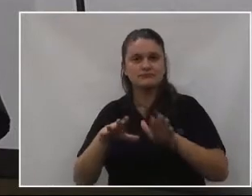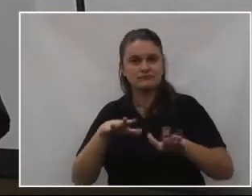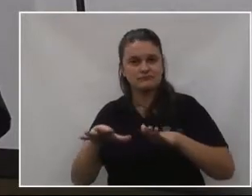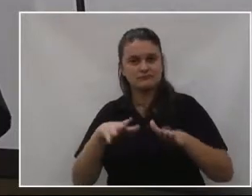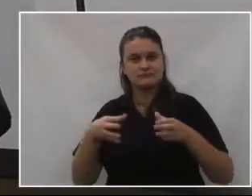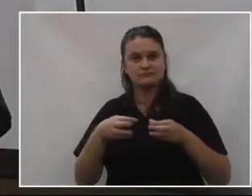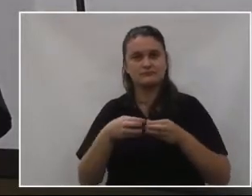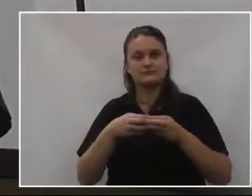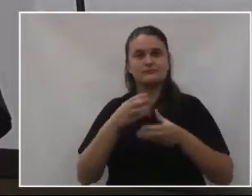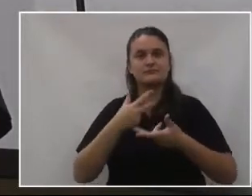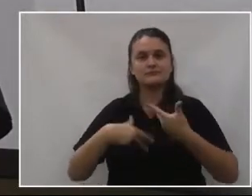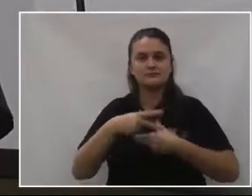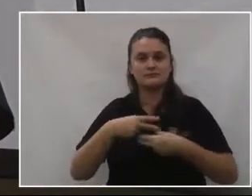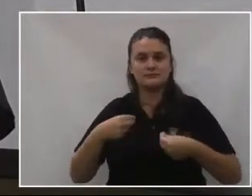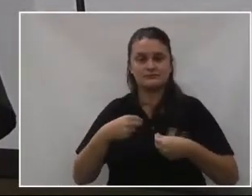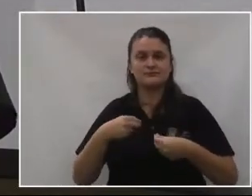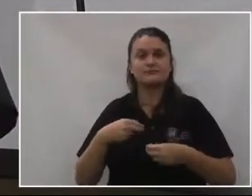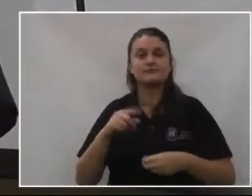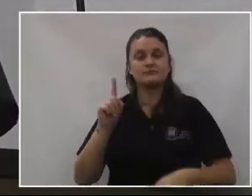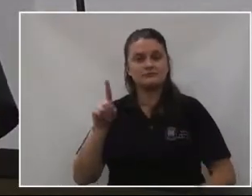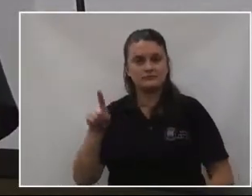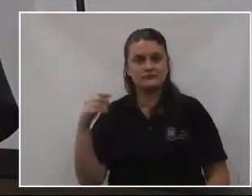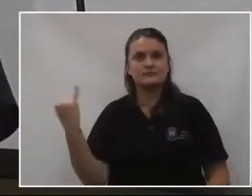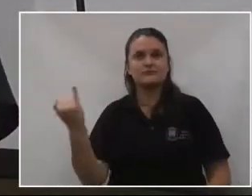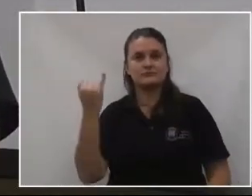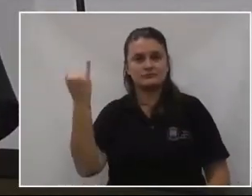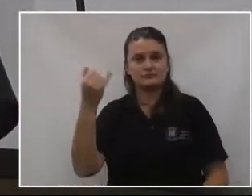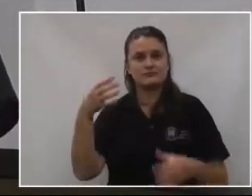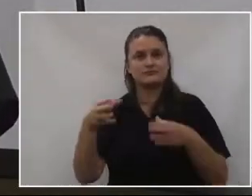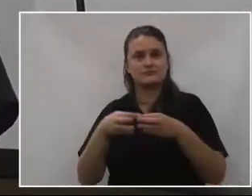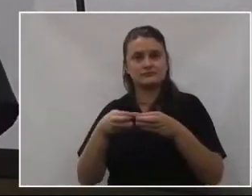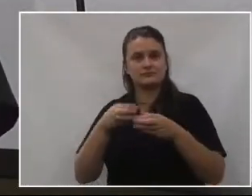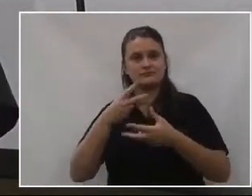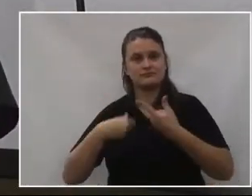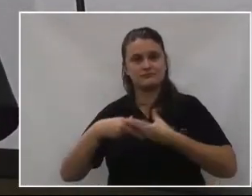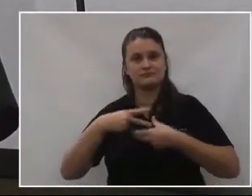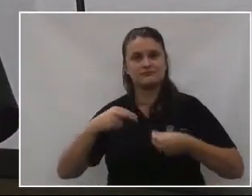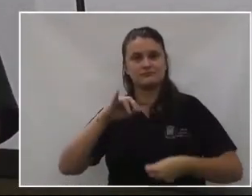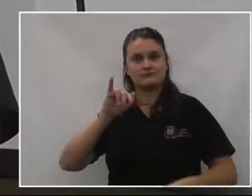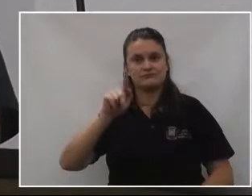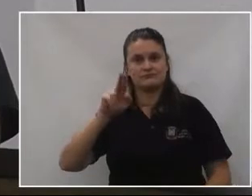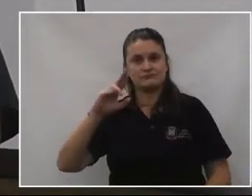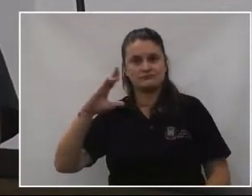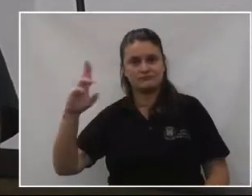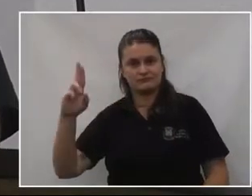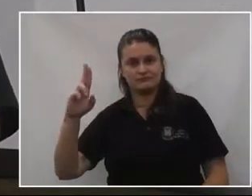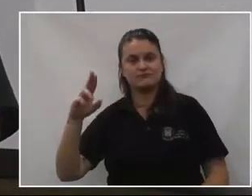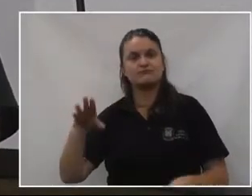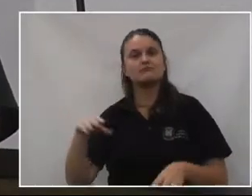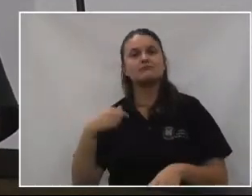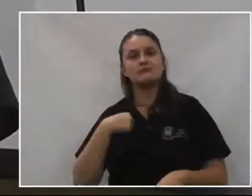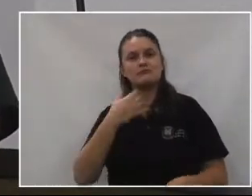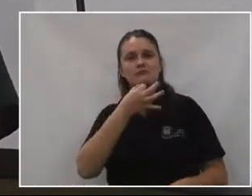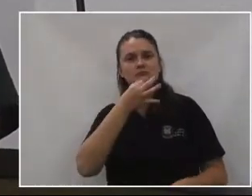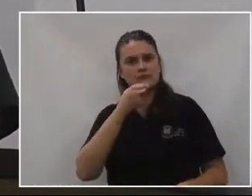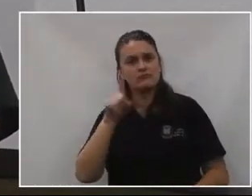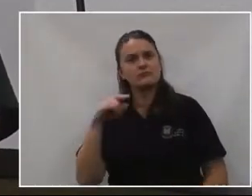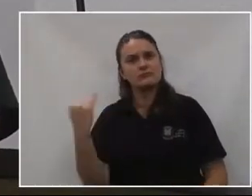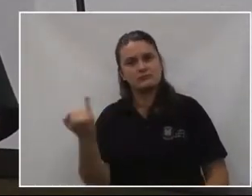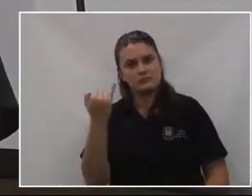escoteiro. E, pela importância do Grupo Escoteiro Iguaçu, eu julgo que procede, assim, a nossa